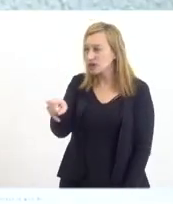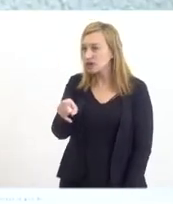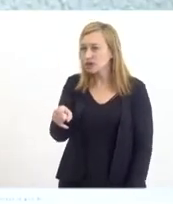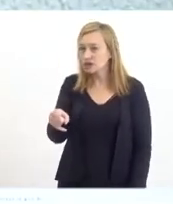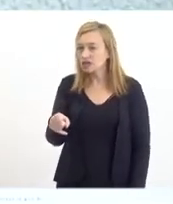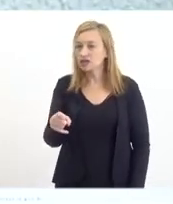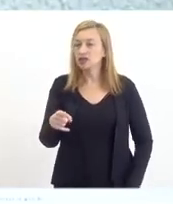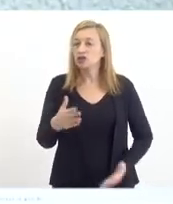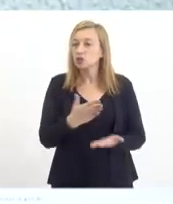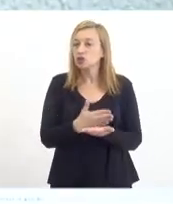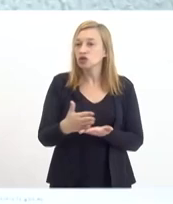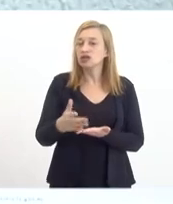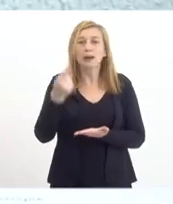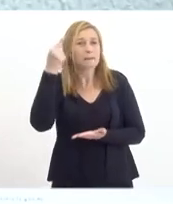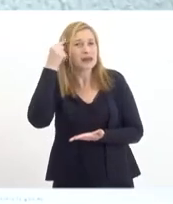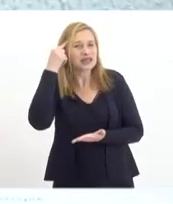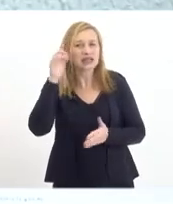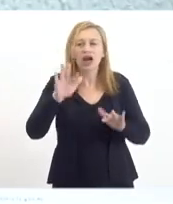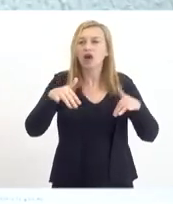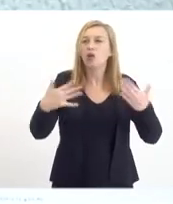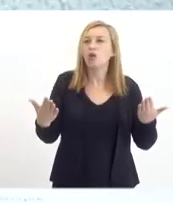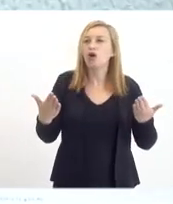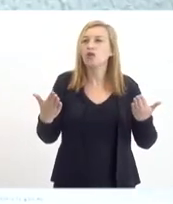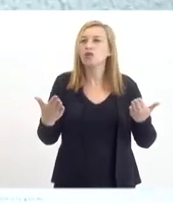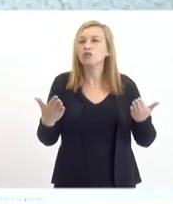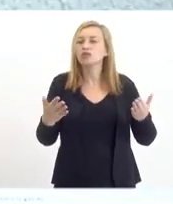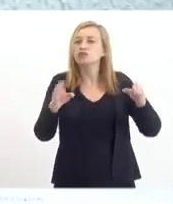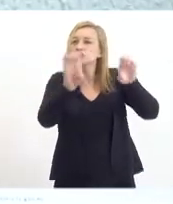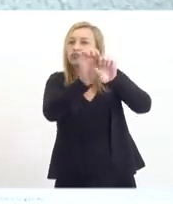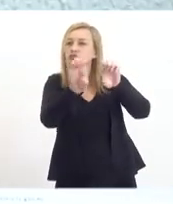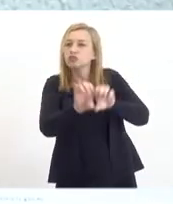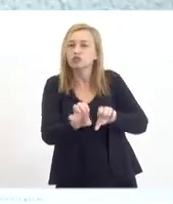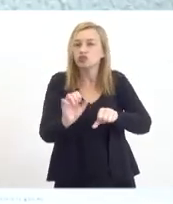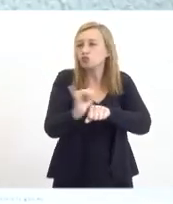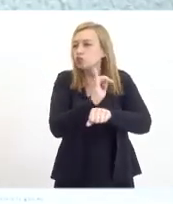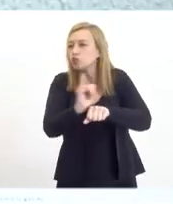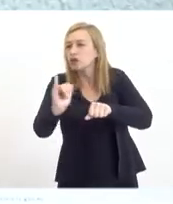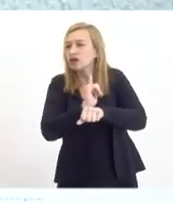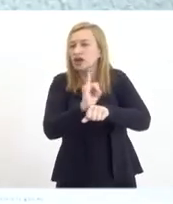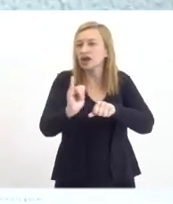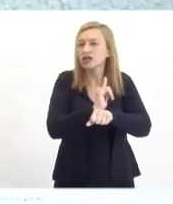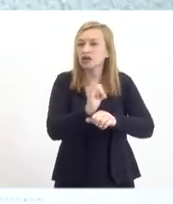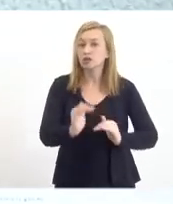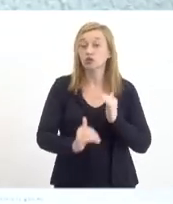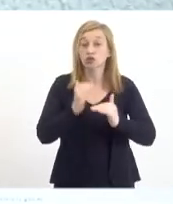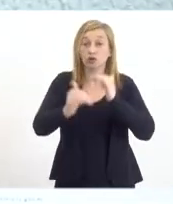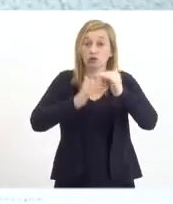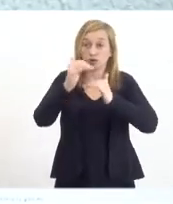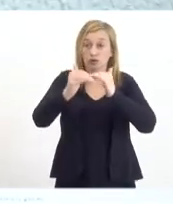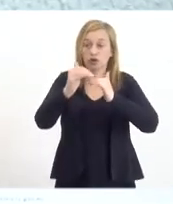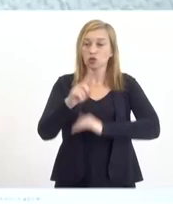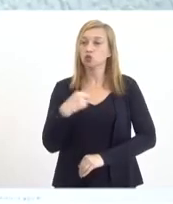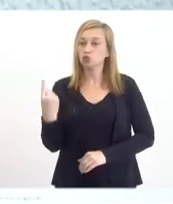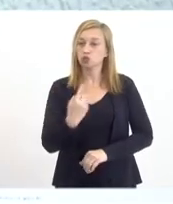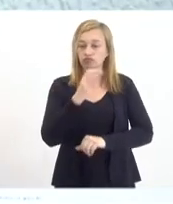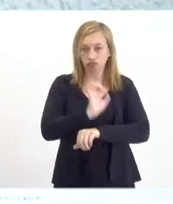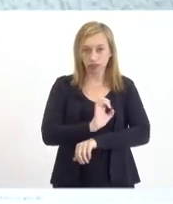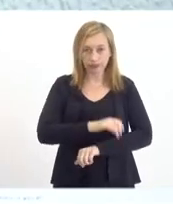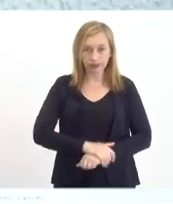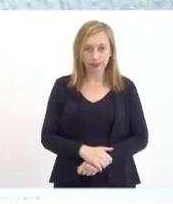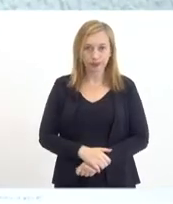estão aqui na ponta e pensar quais são os grandes eixos estratégicos de desenvolvimento do nosso Estado.